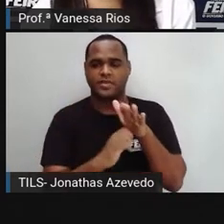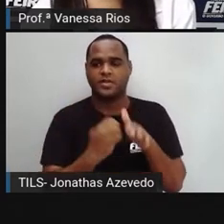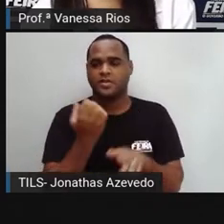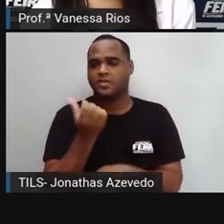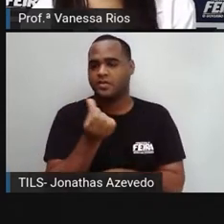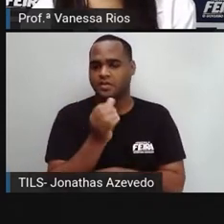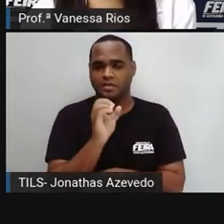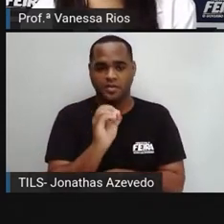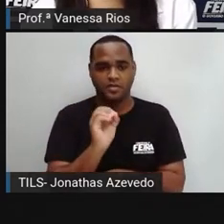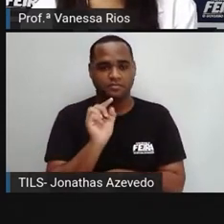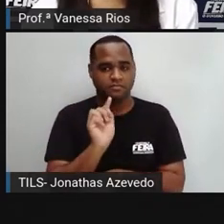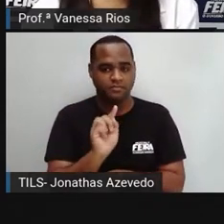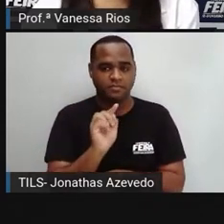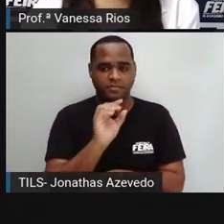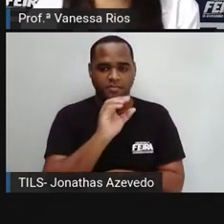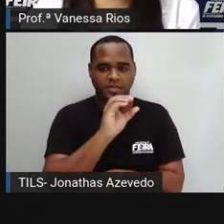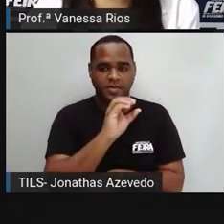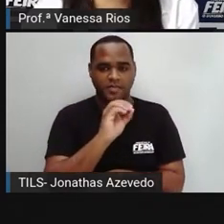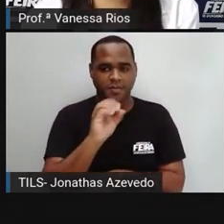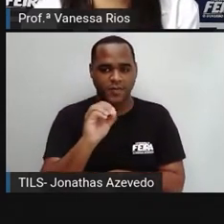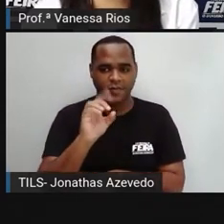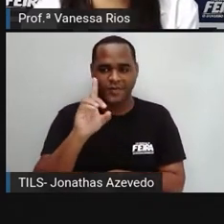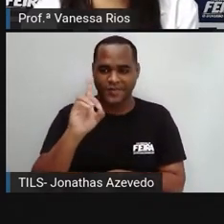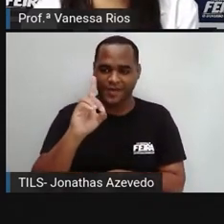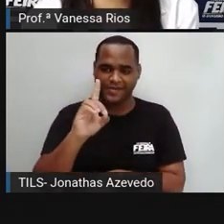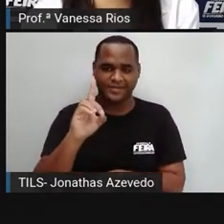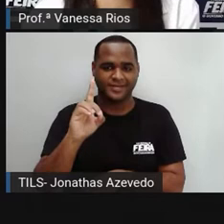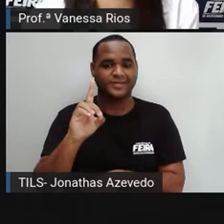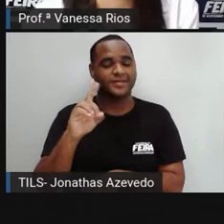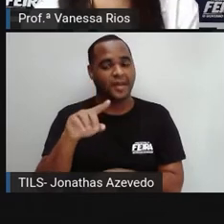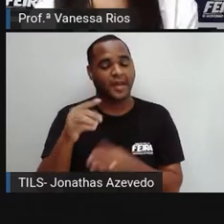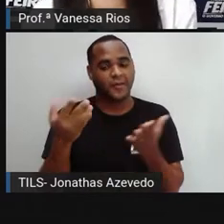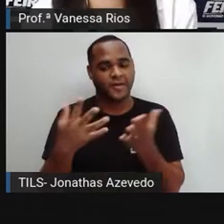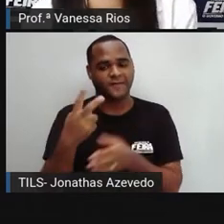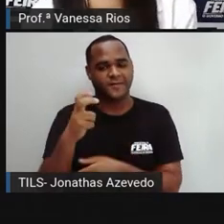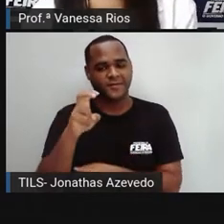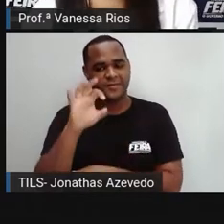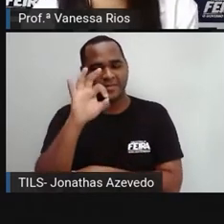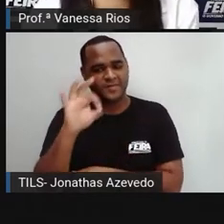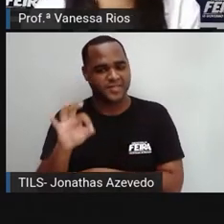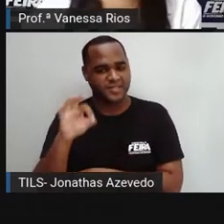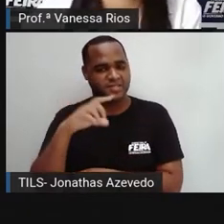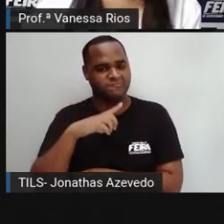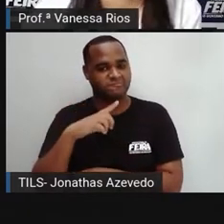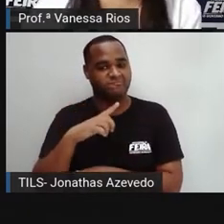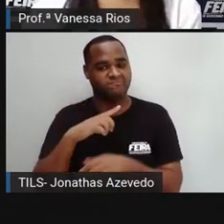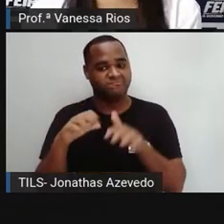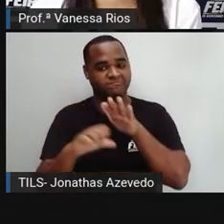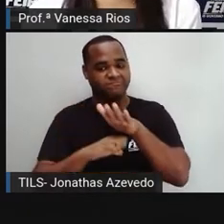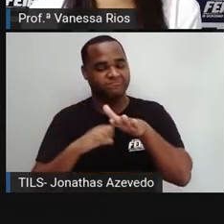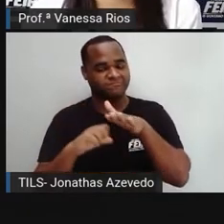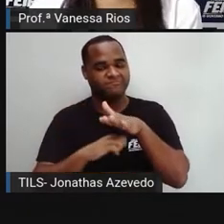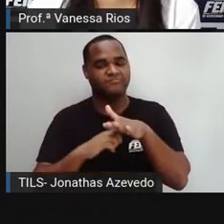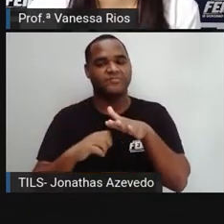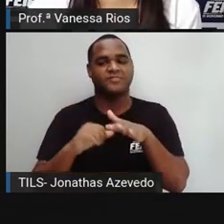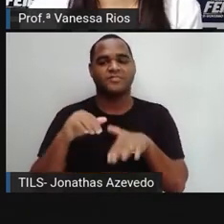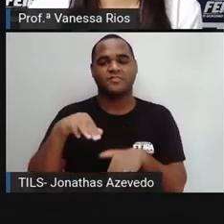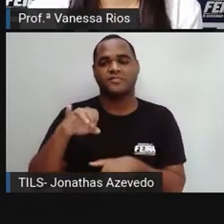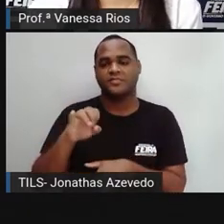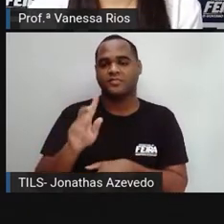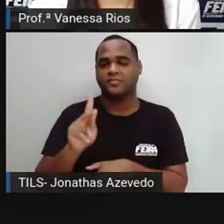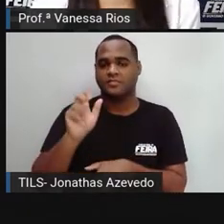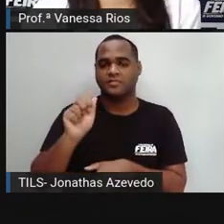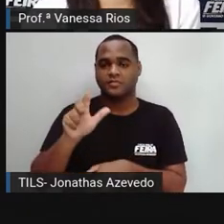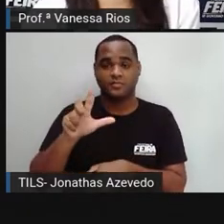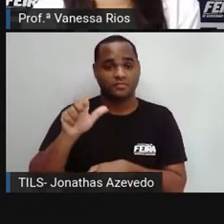aí cerca de 60 mil dólares no negócio e agora tem 25% da empresa. Então, Micaela se